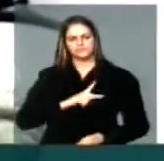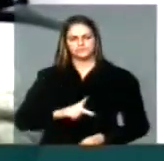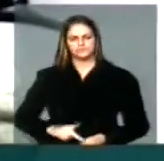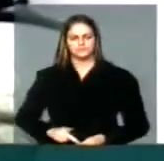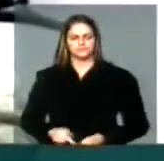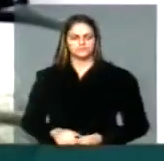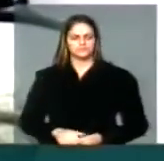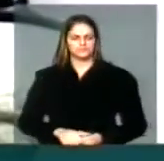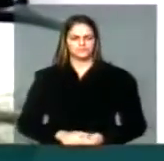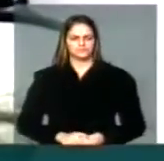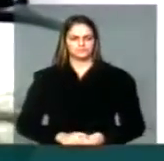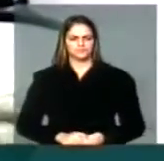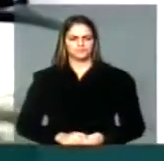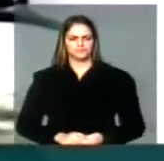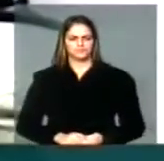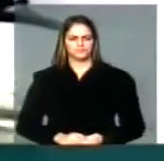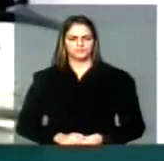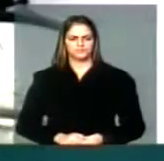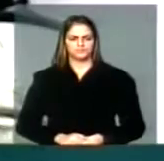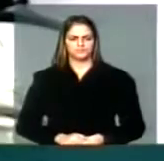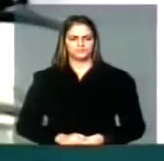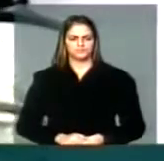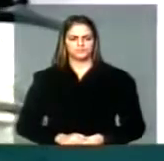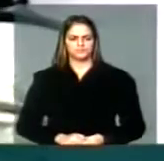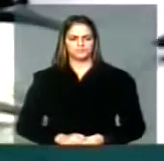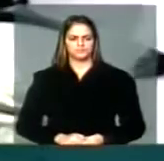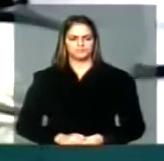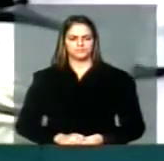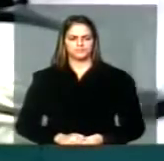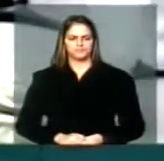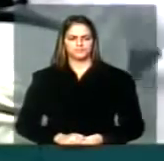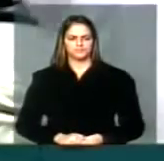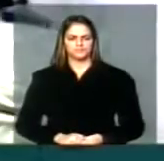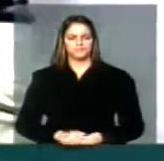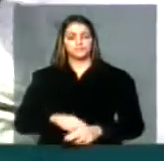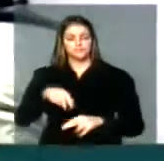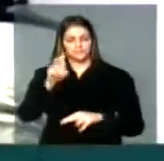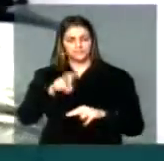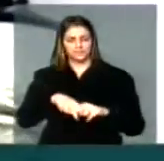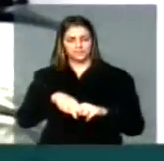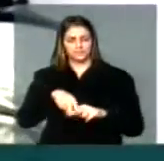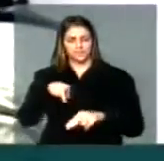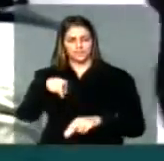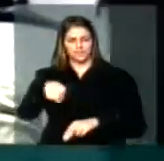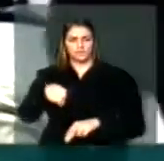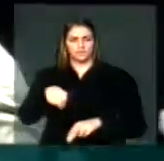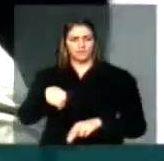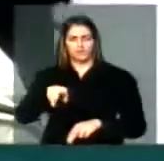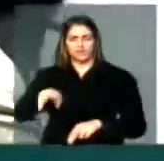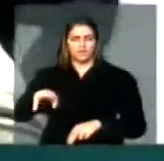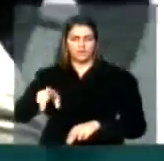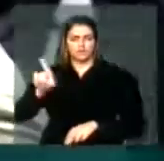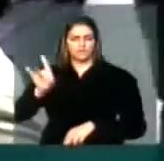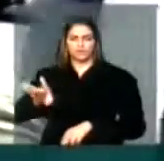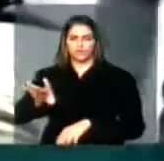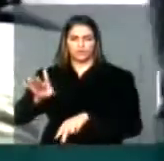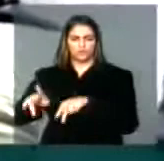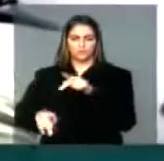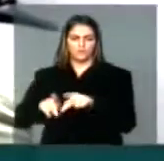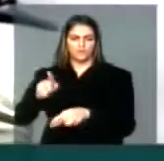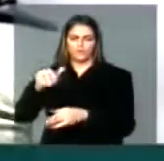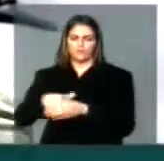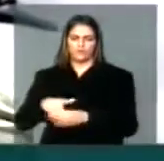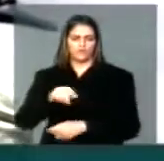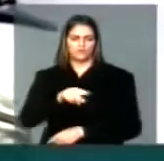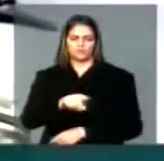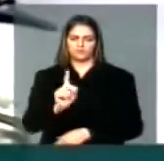uma cadeira que vai muito além dos votos que vossa excelência possa ter recebido para estar nela. Essa casa é uma casa